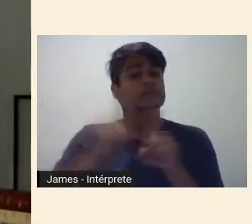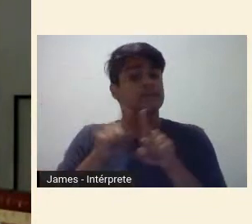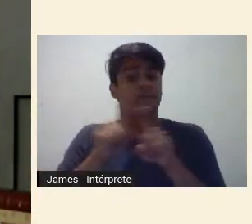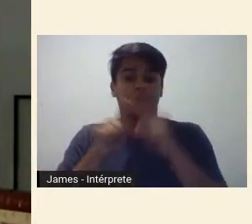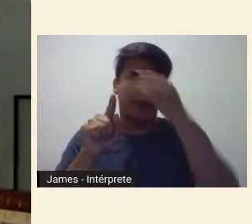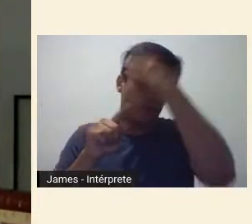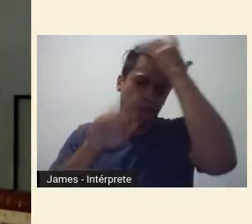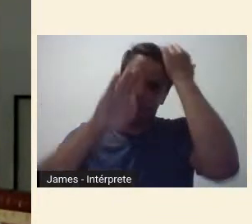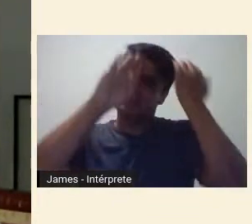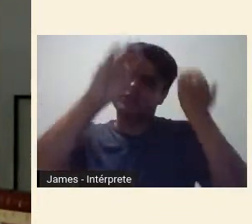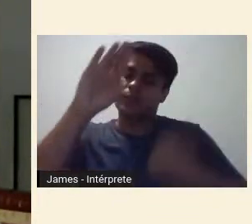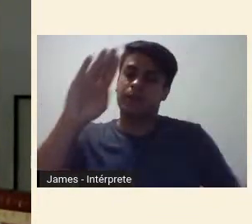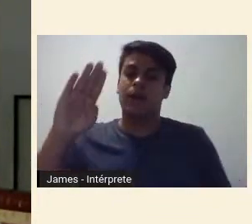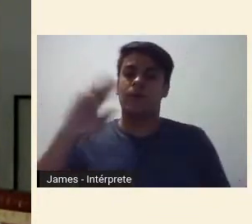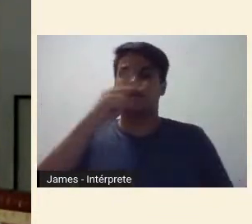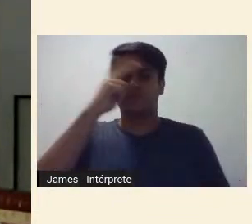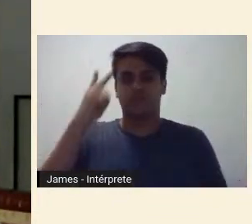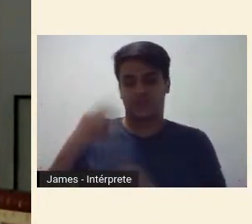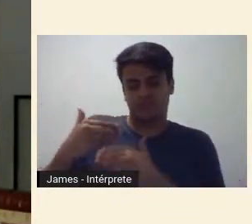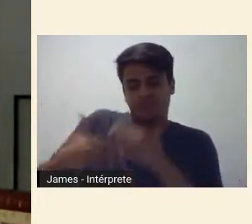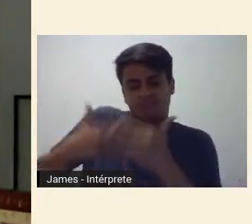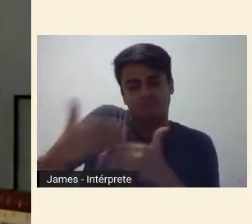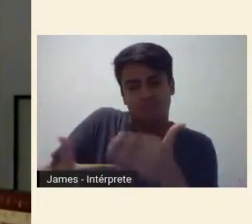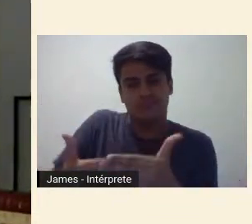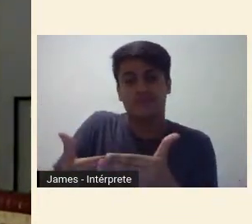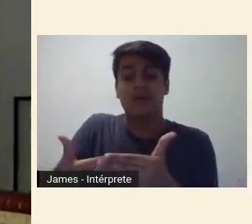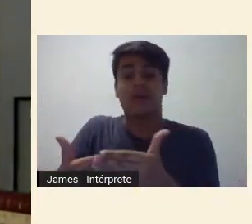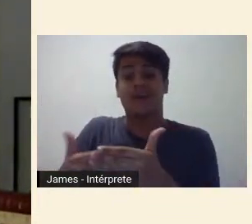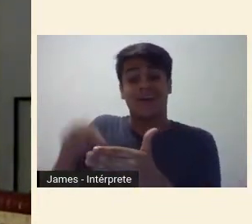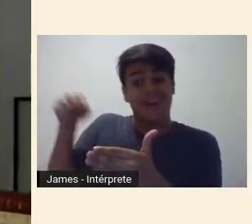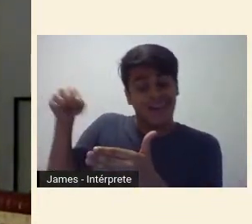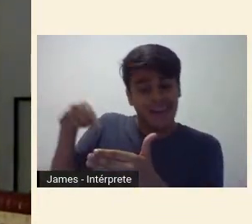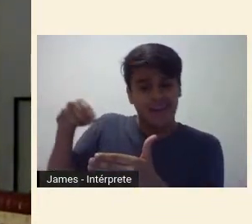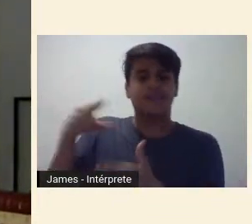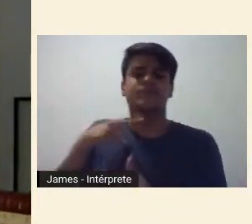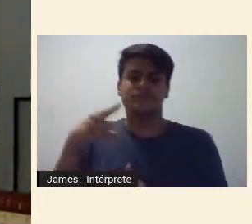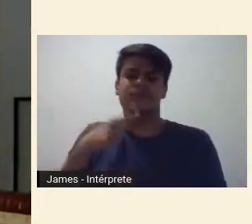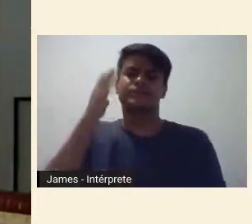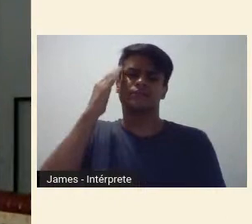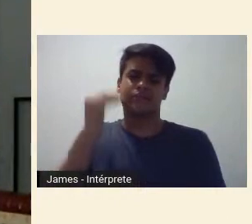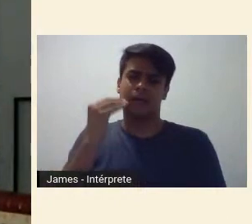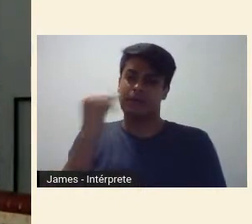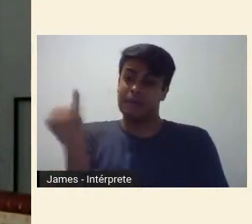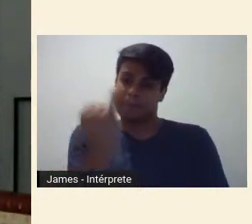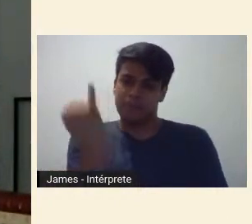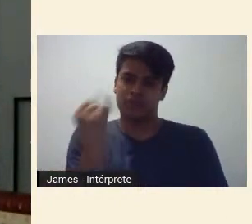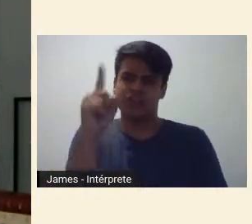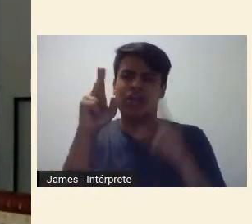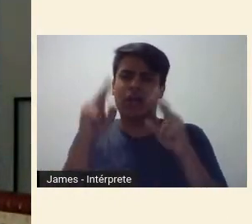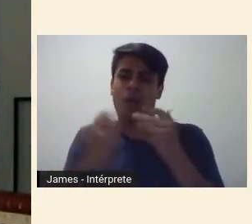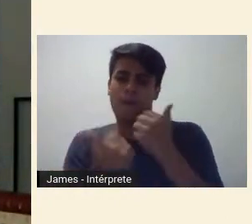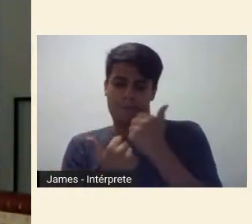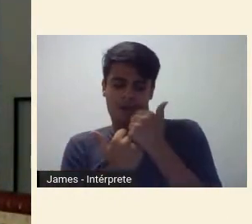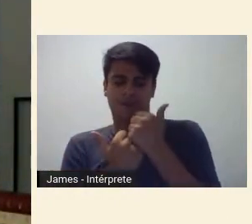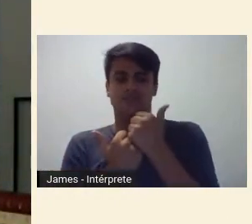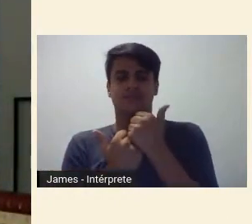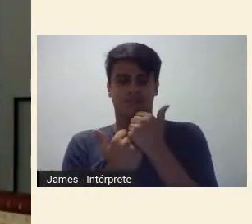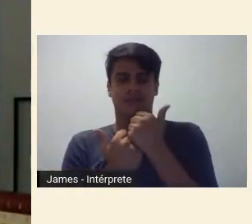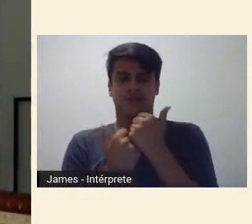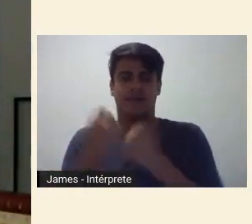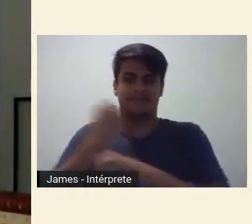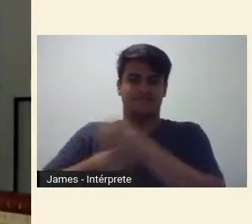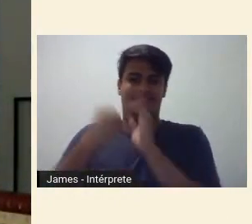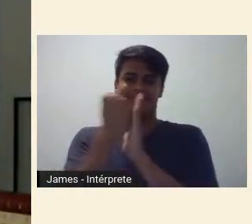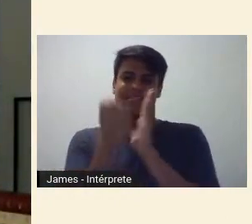dos seus sucessores críticos, cuja importância do modernismo para uma matriz estrutural da cultura brasileira no século XX